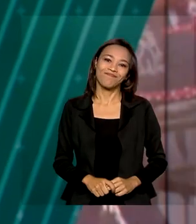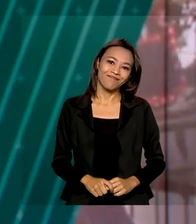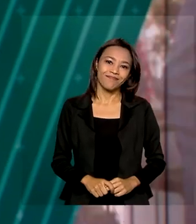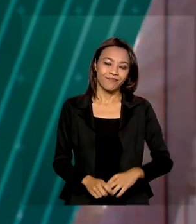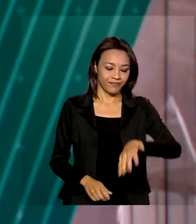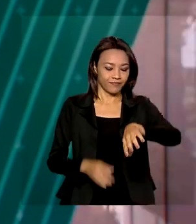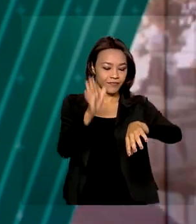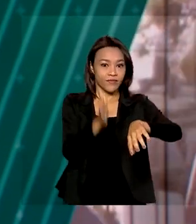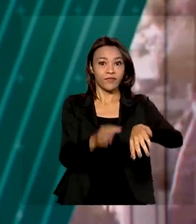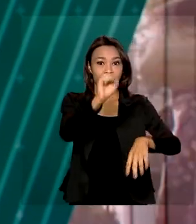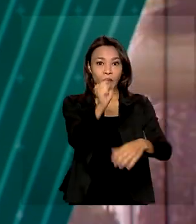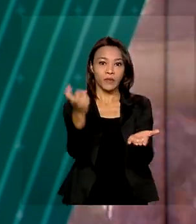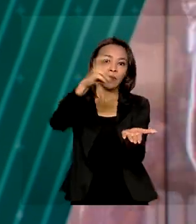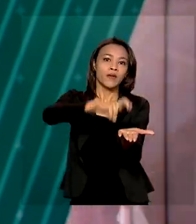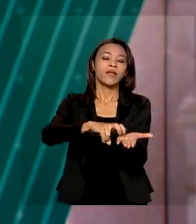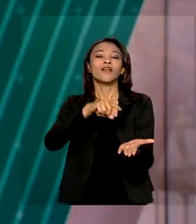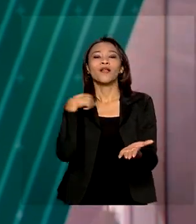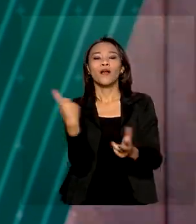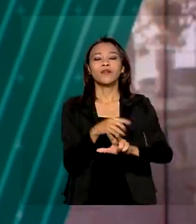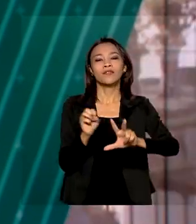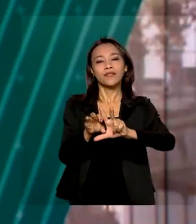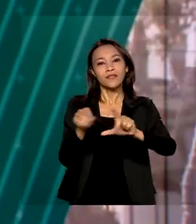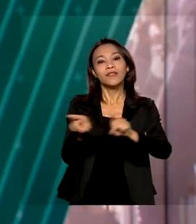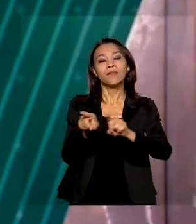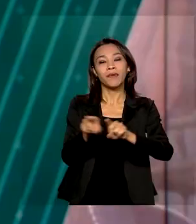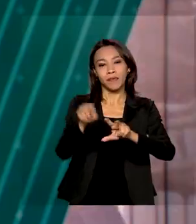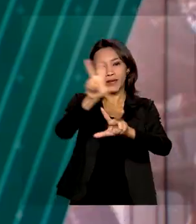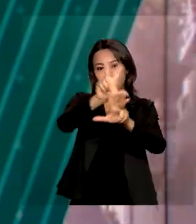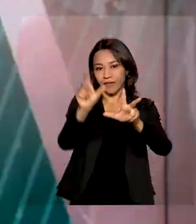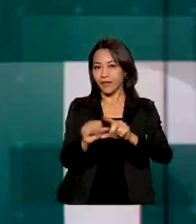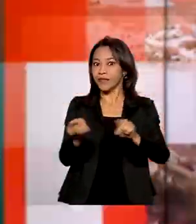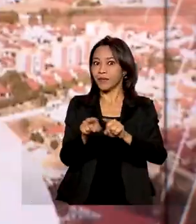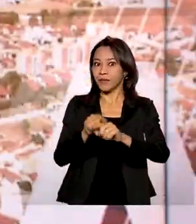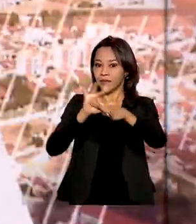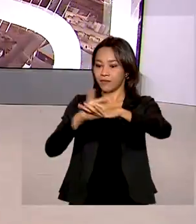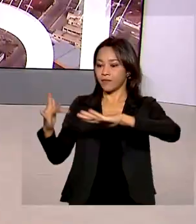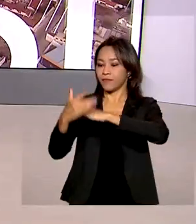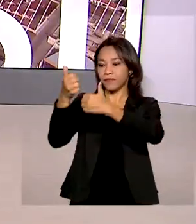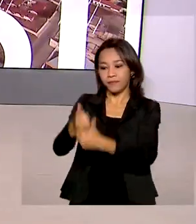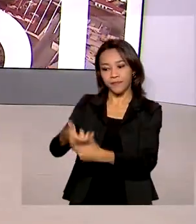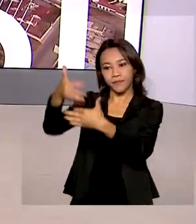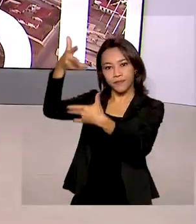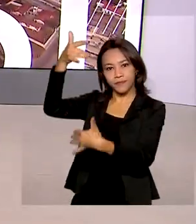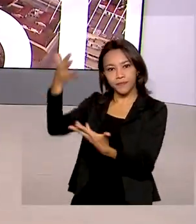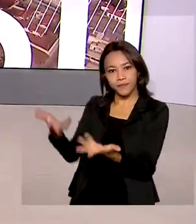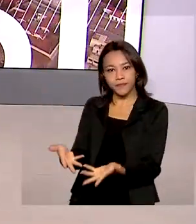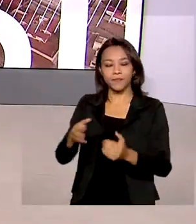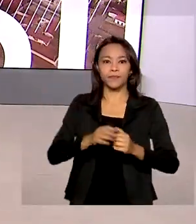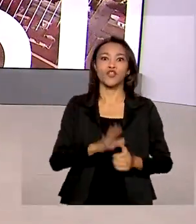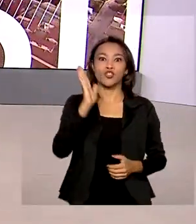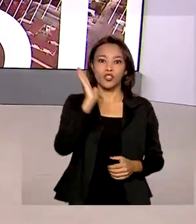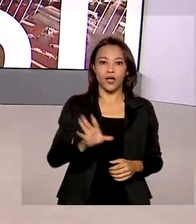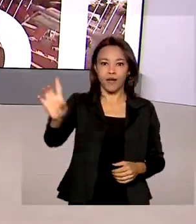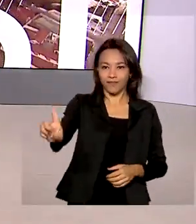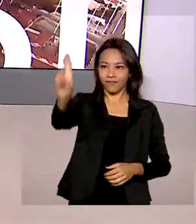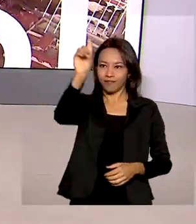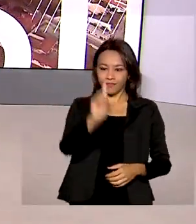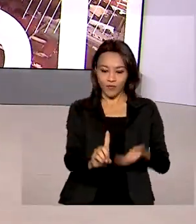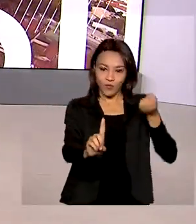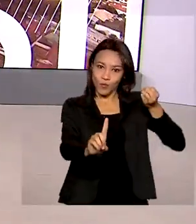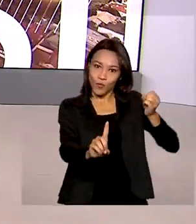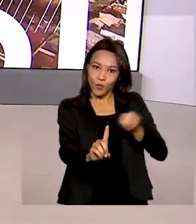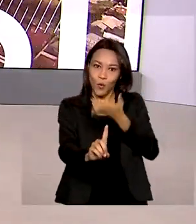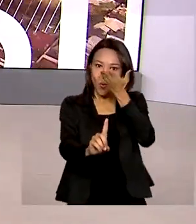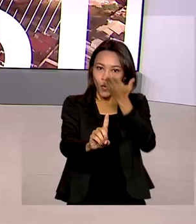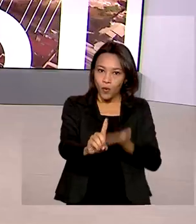Agora são 8 horas da manhã e estamos ao vivo pela TV Brasil e redes sociais. Tomou posse o novo ministro da Casa